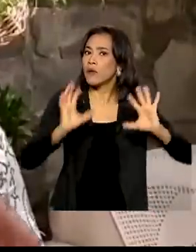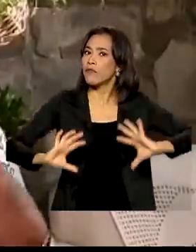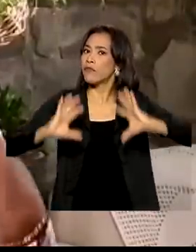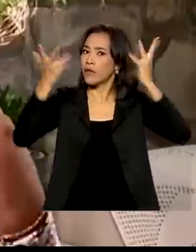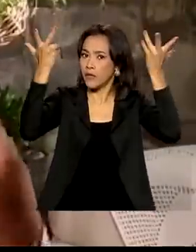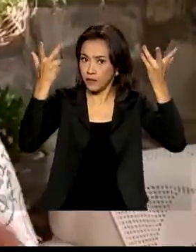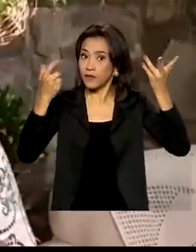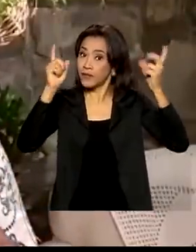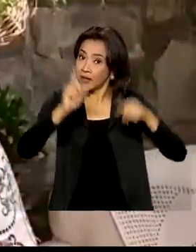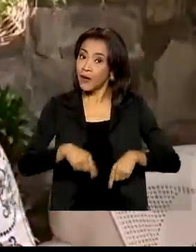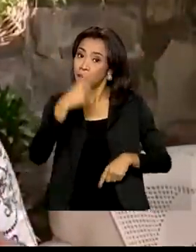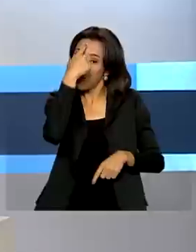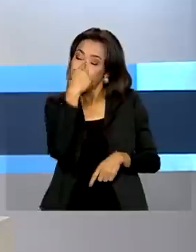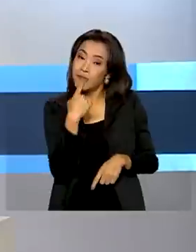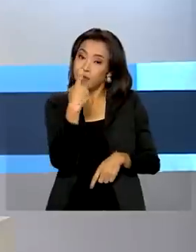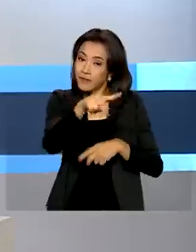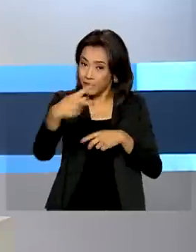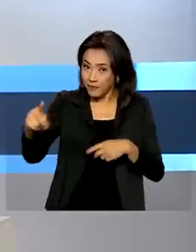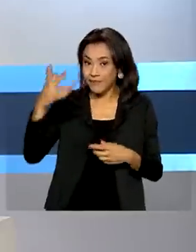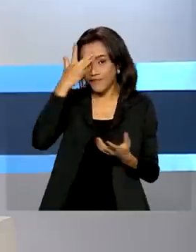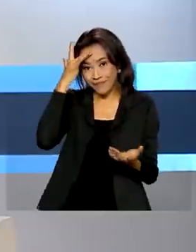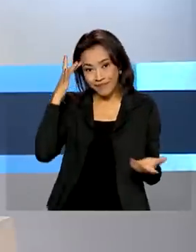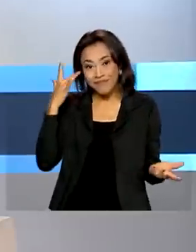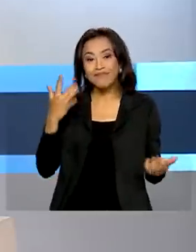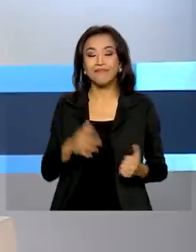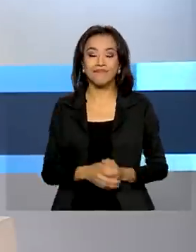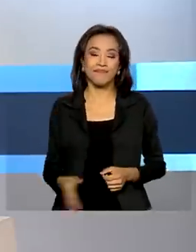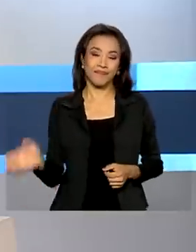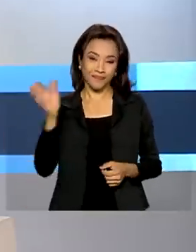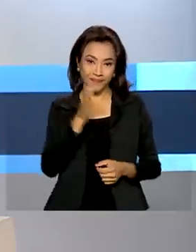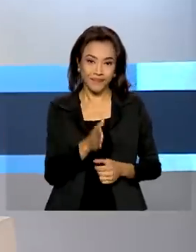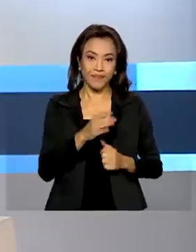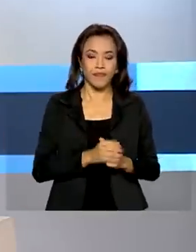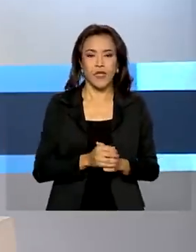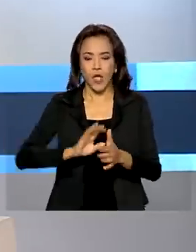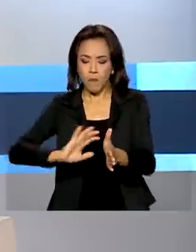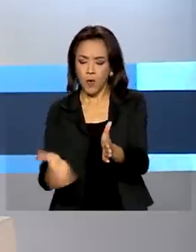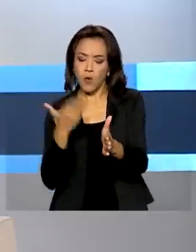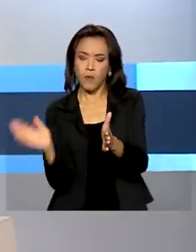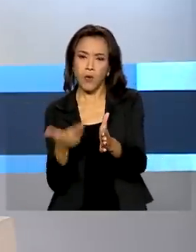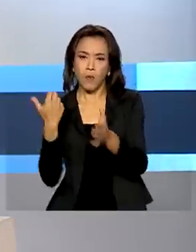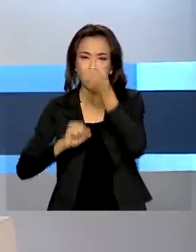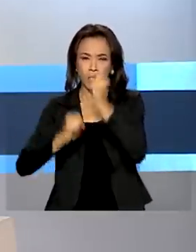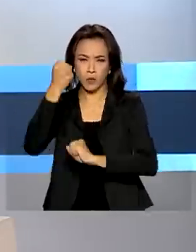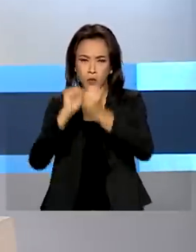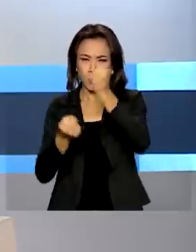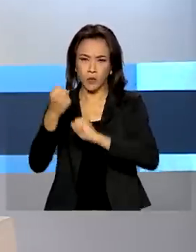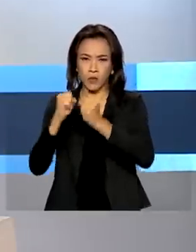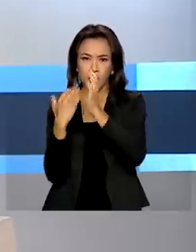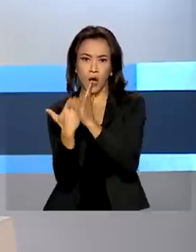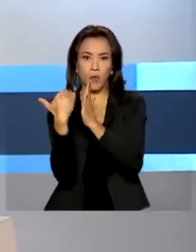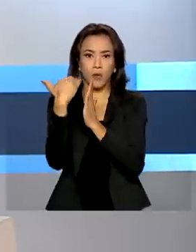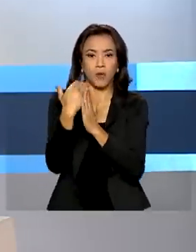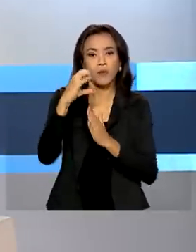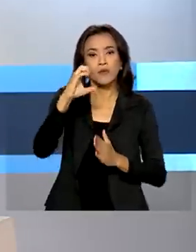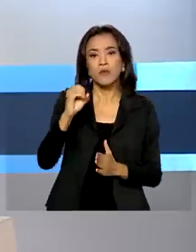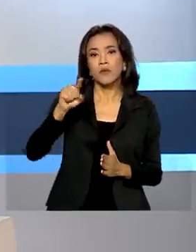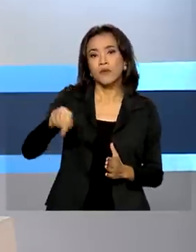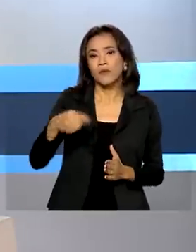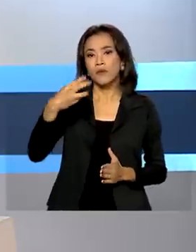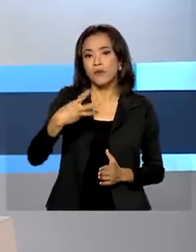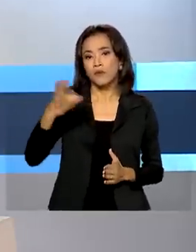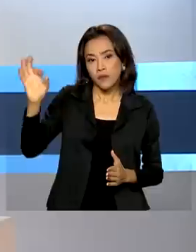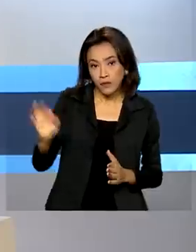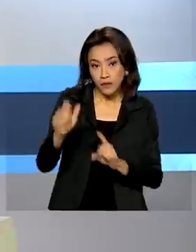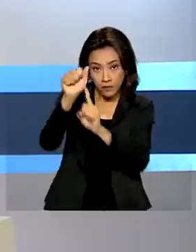têm mais a cara do cliente. A produção industrial cresceu 0,3% em maio,